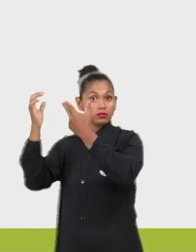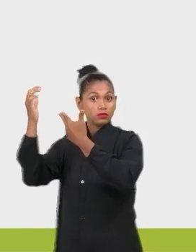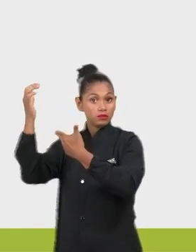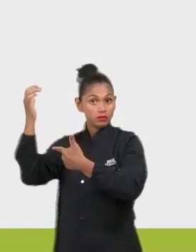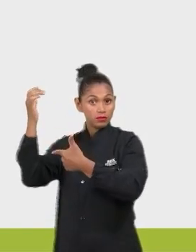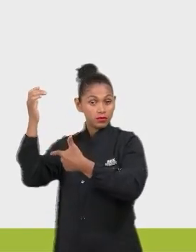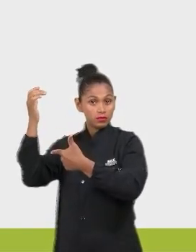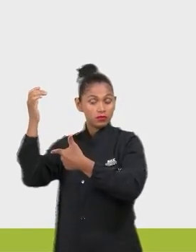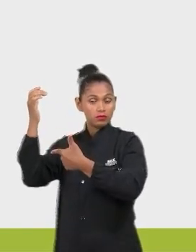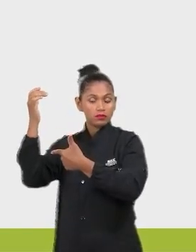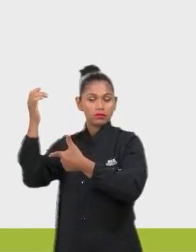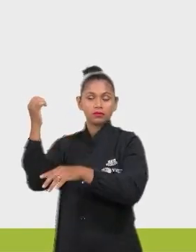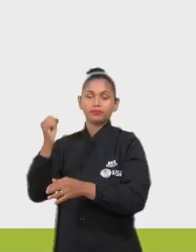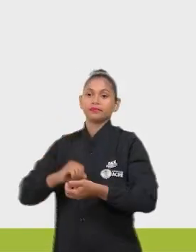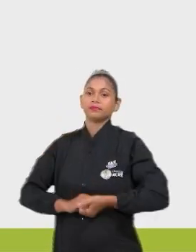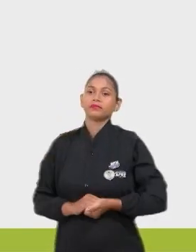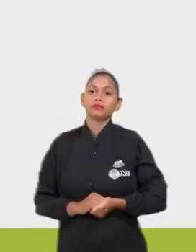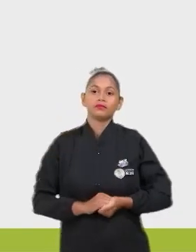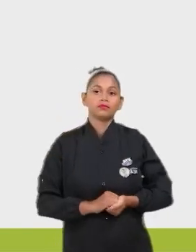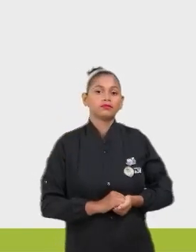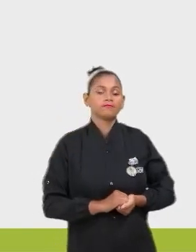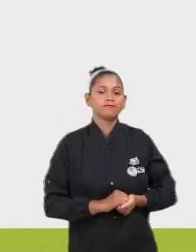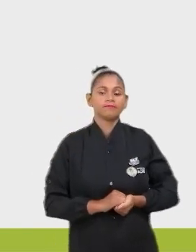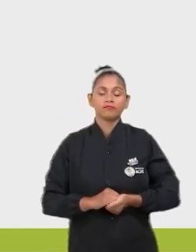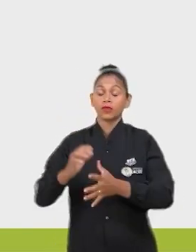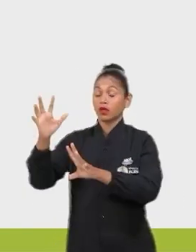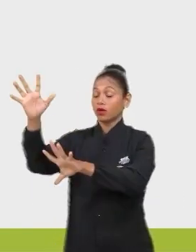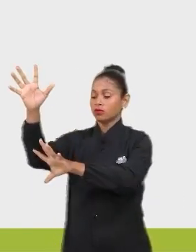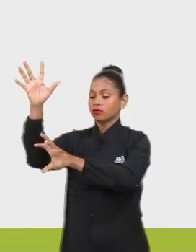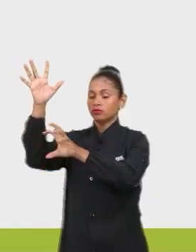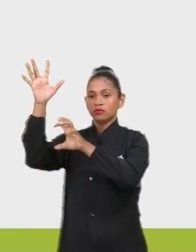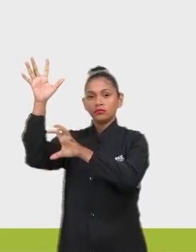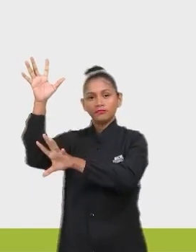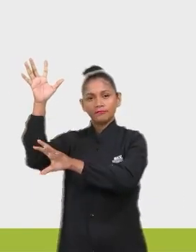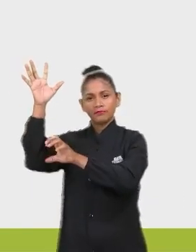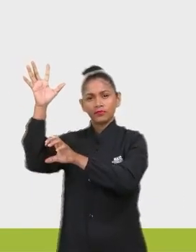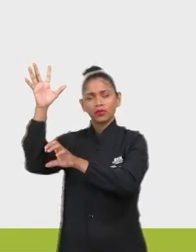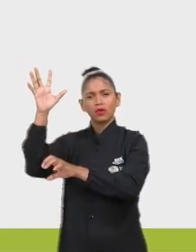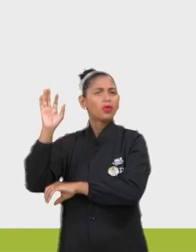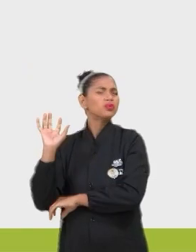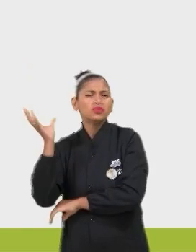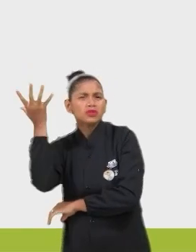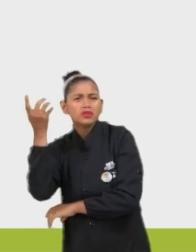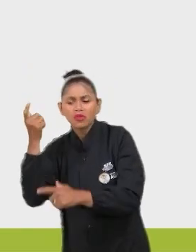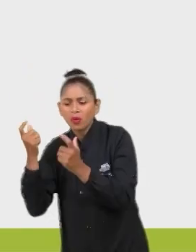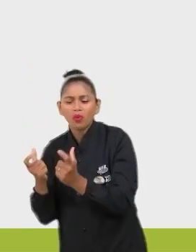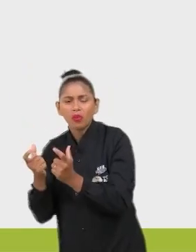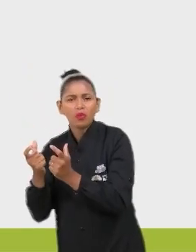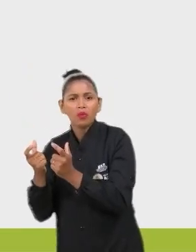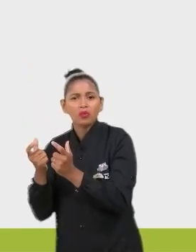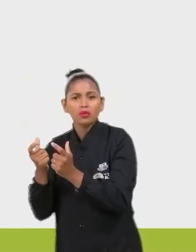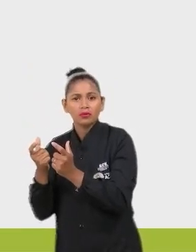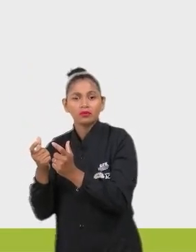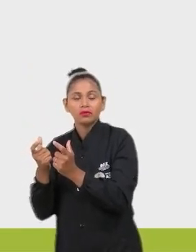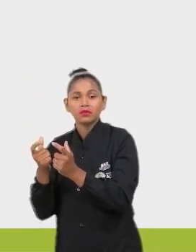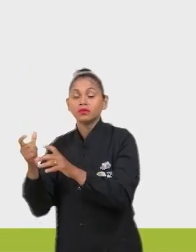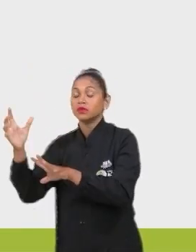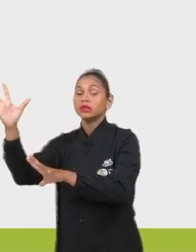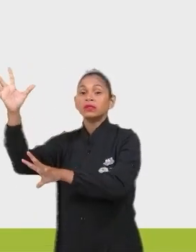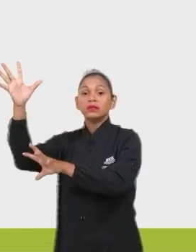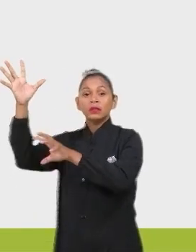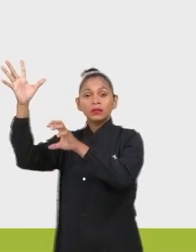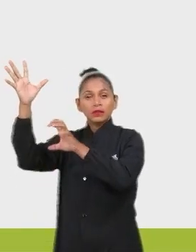já para a fotossíntese. Bom, respiração celular. Acontece aonde, hein, professor? A respiração celular